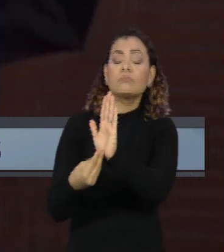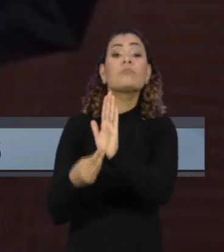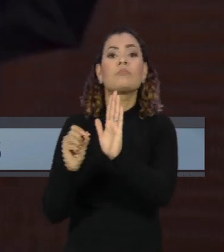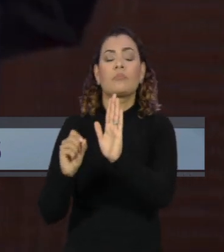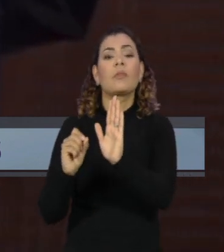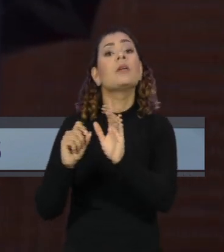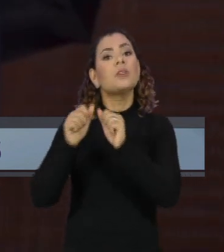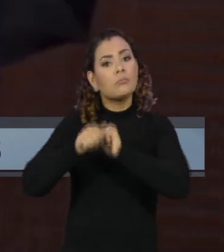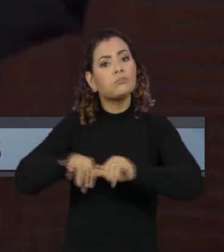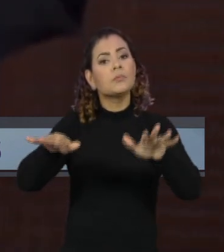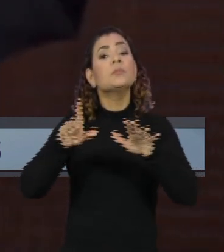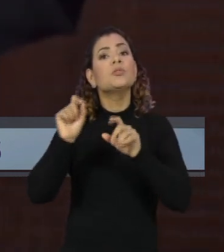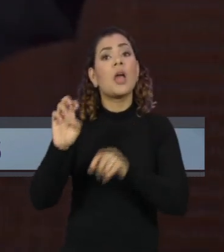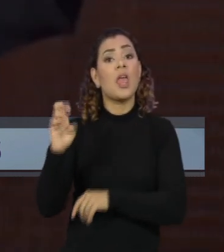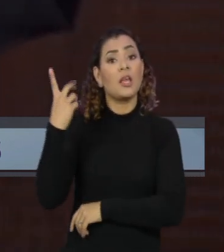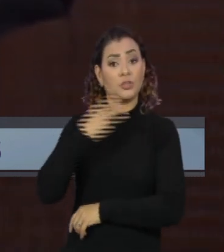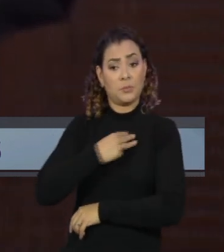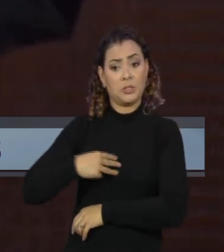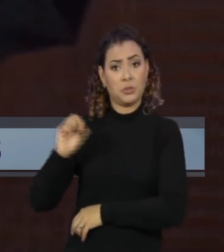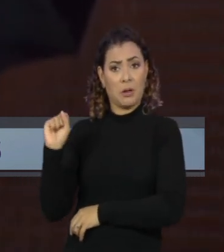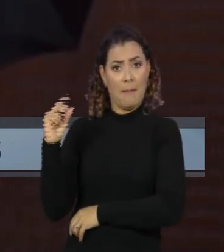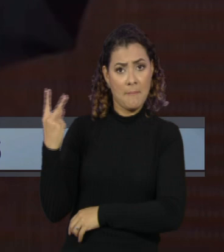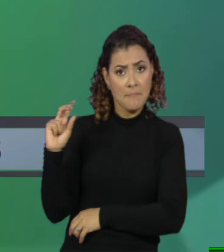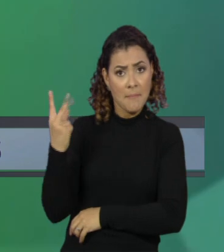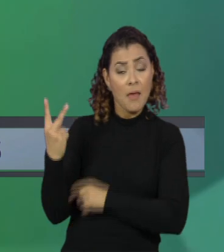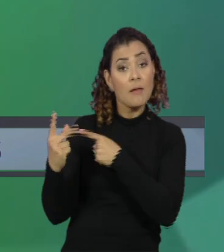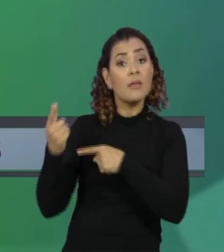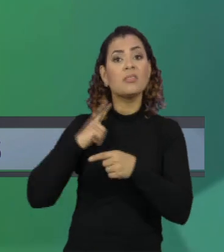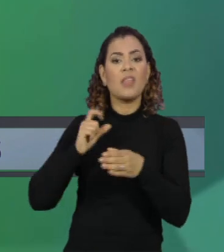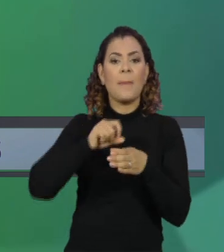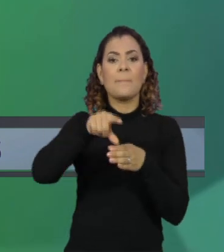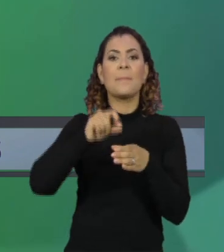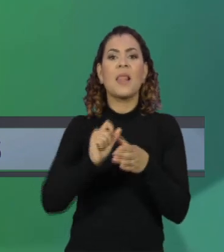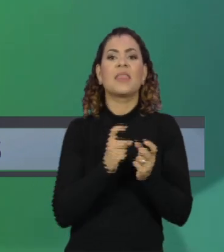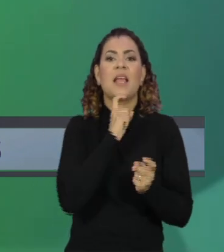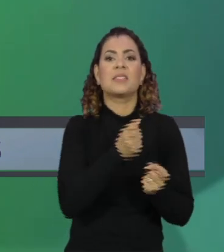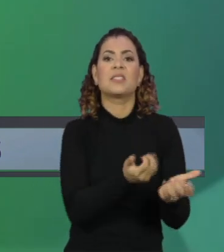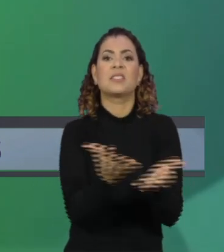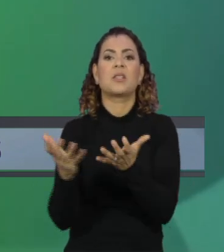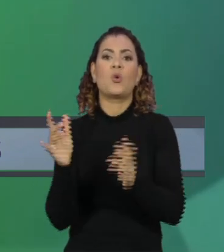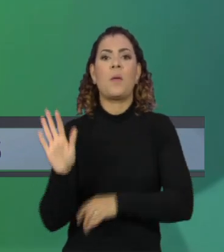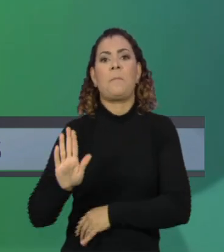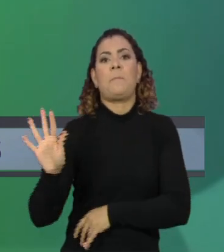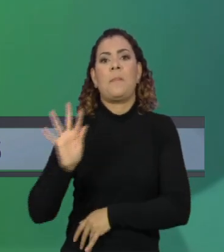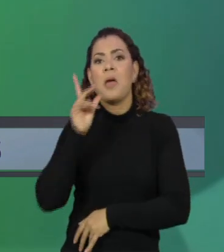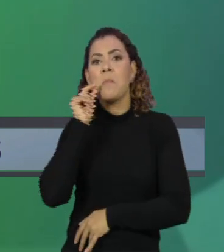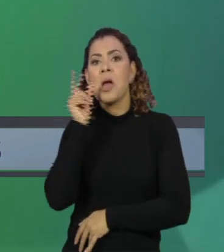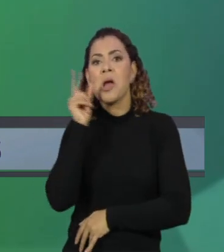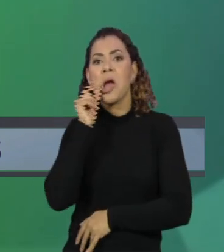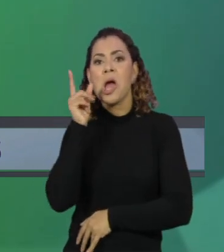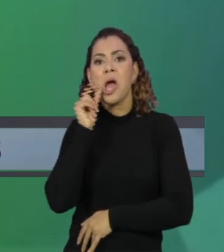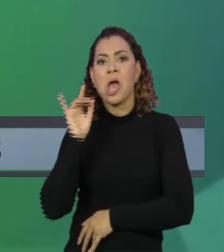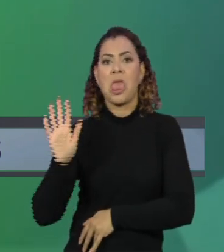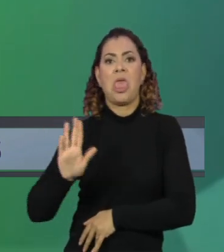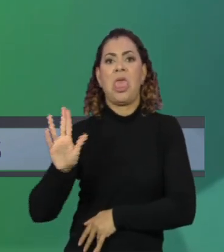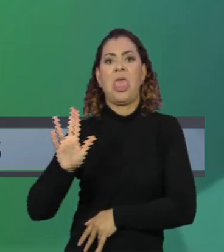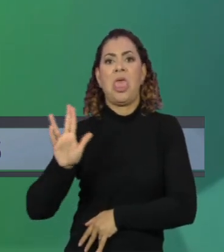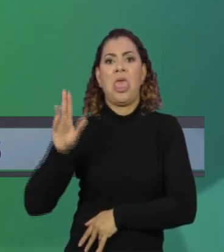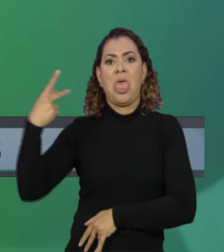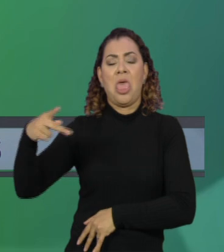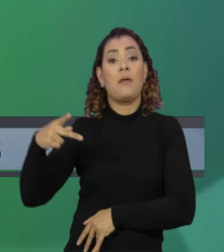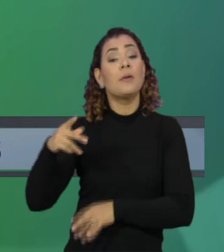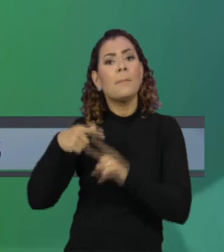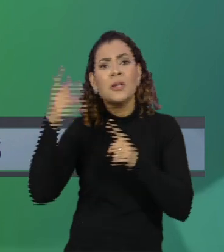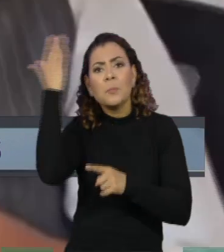Online, em que o ex-ministro disse haver grandes plantações de maconha nas universidades federais. Weintraub nunca apresentou provas